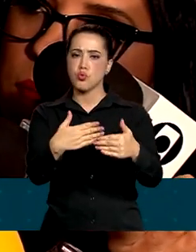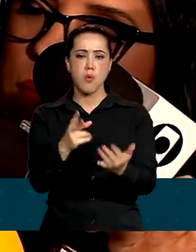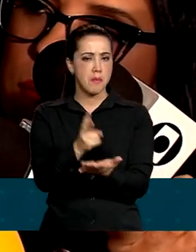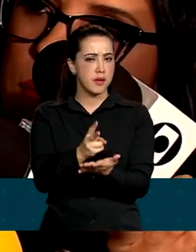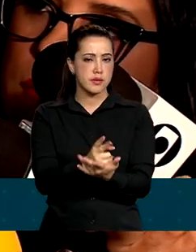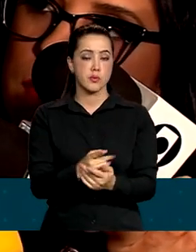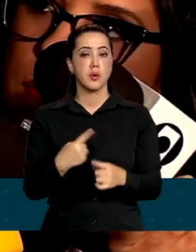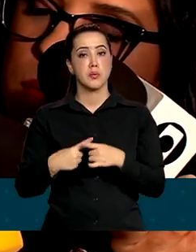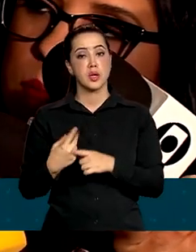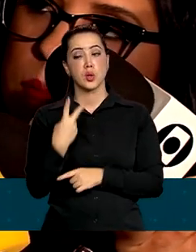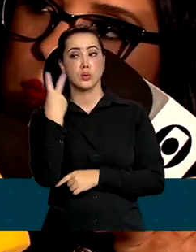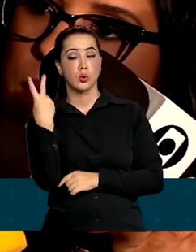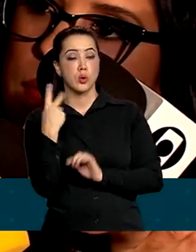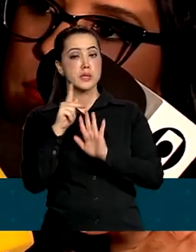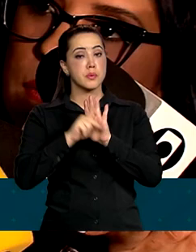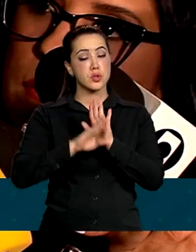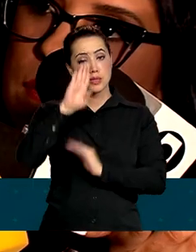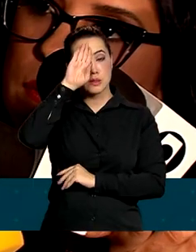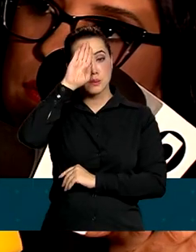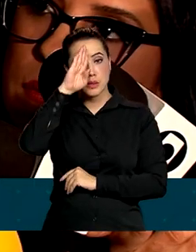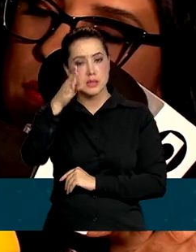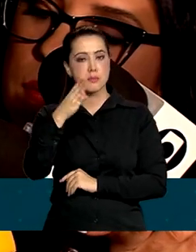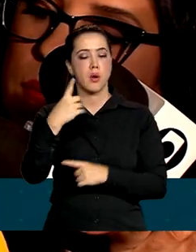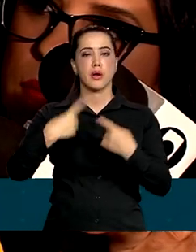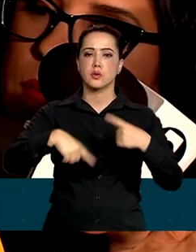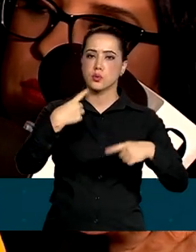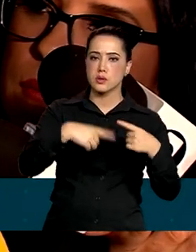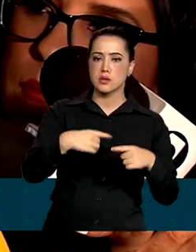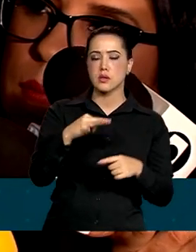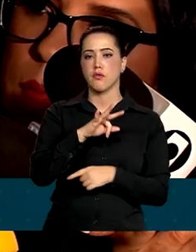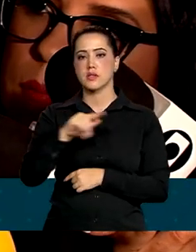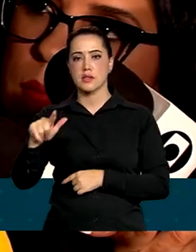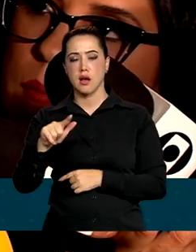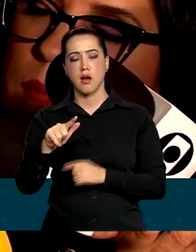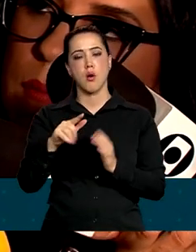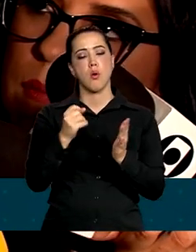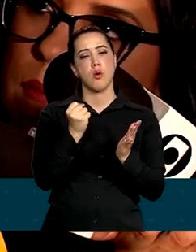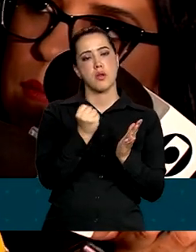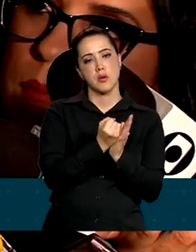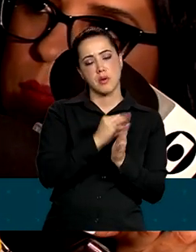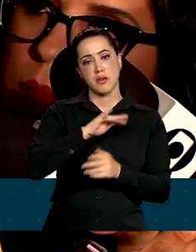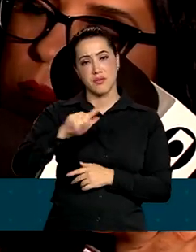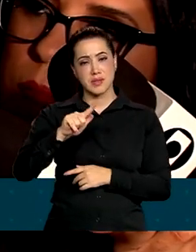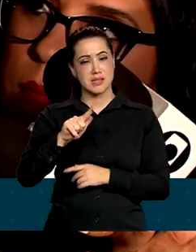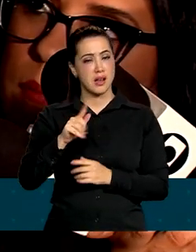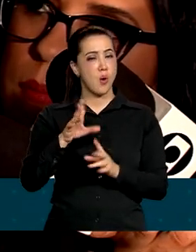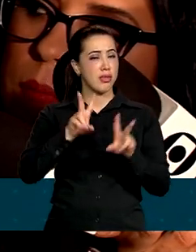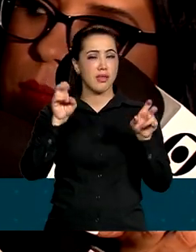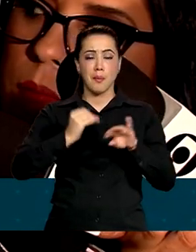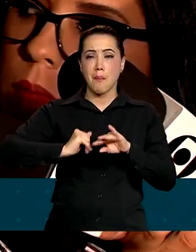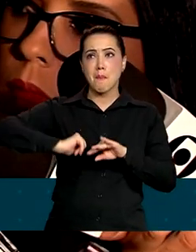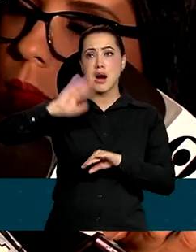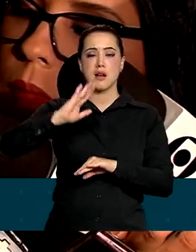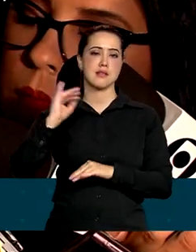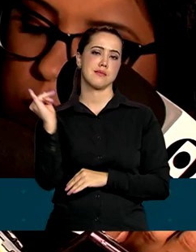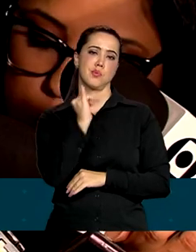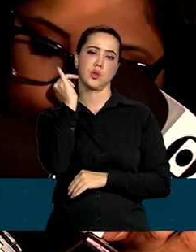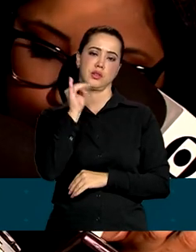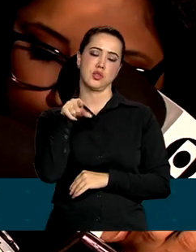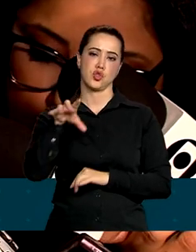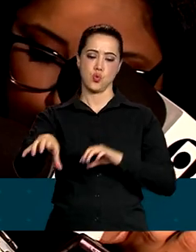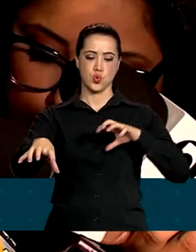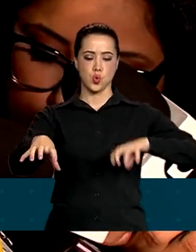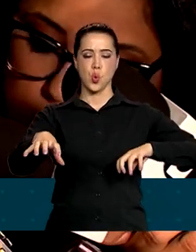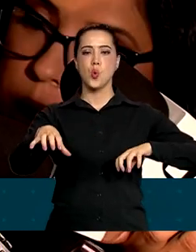os dois projetos prioritários, que é o debate da reforma tributária e o marco fiscal, são temas que ultrapassam os partidos da